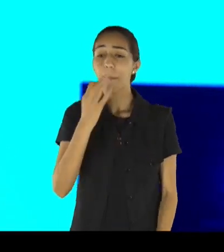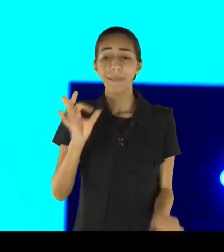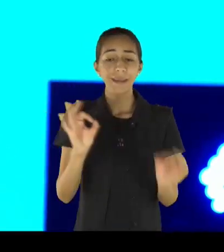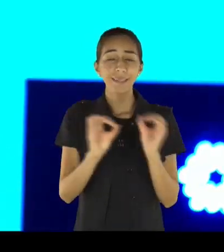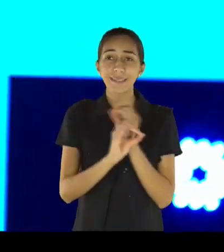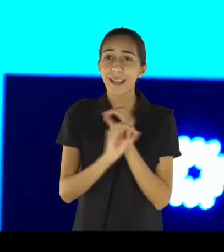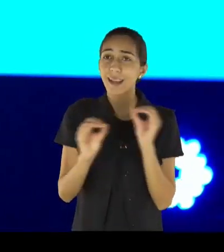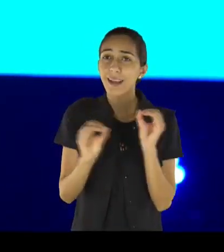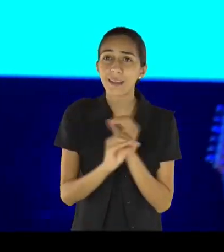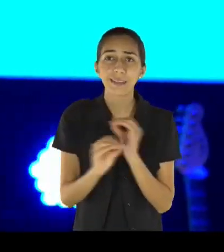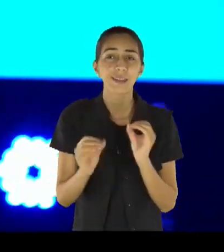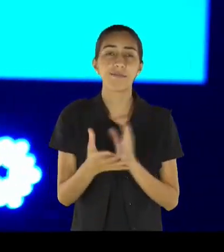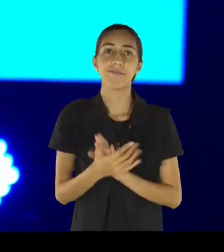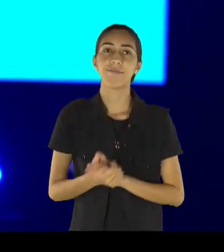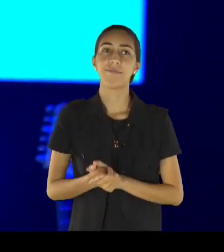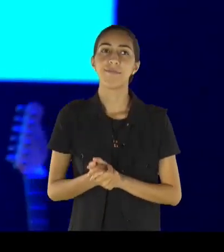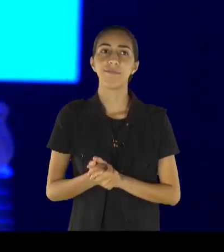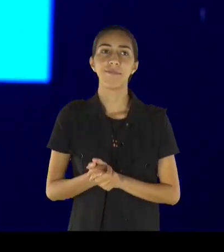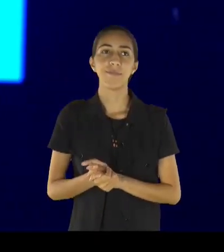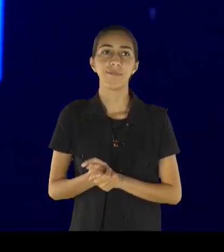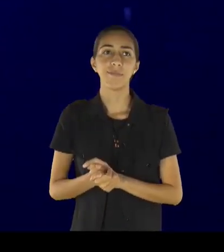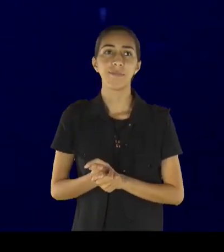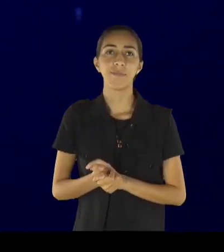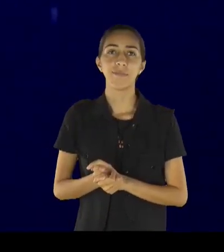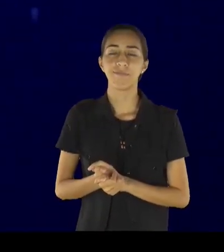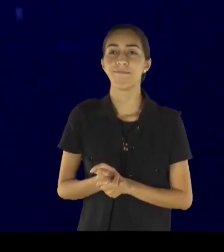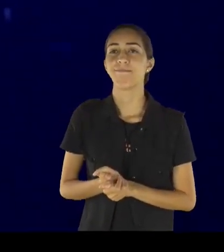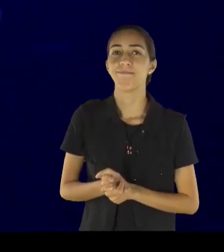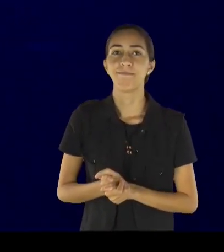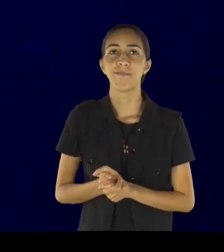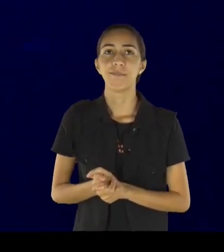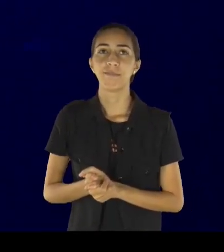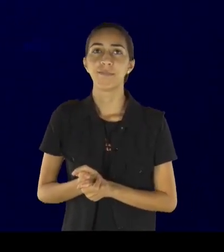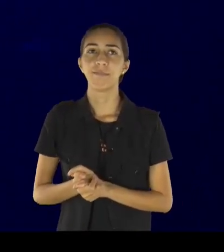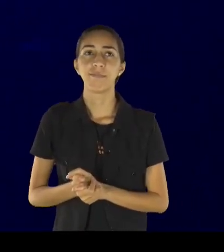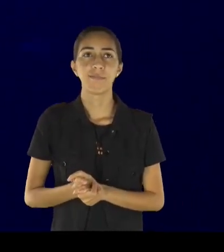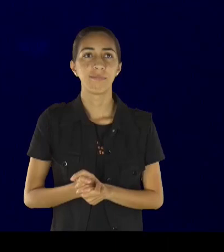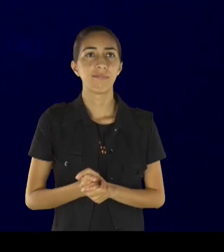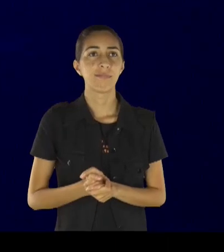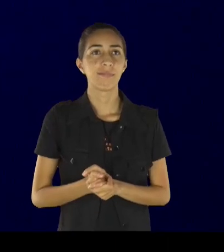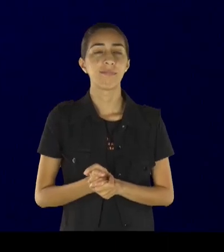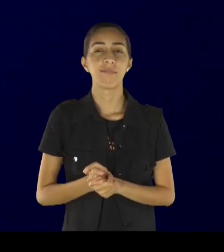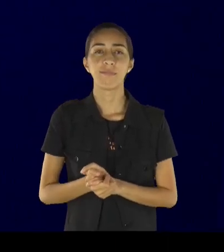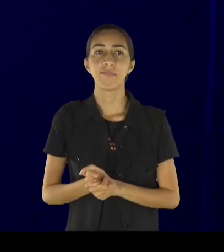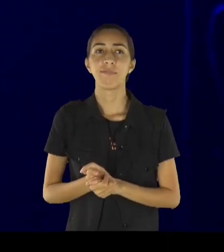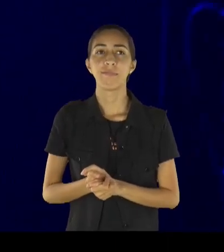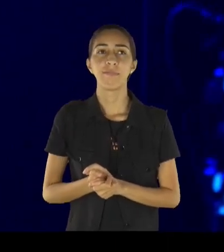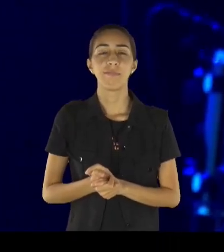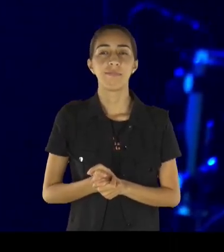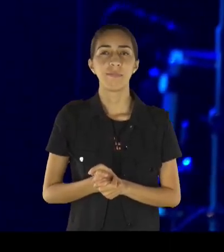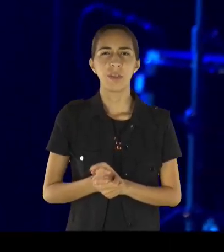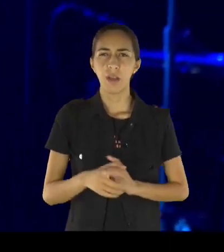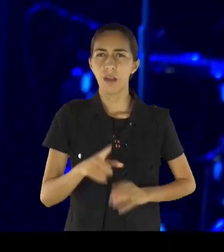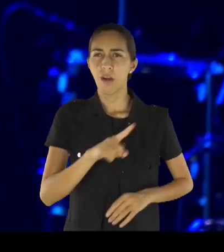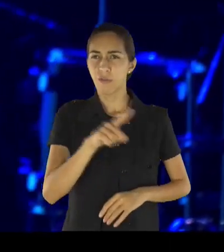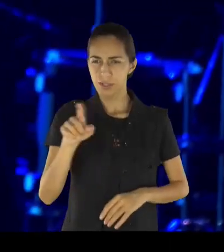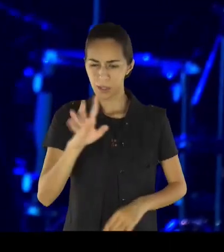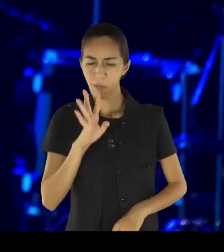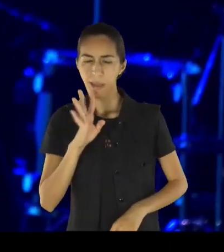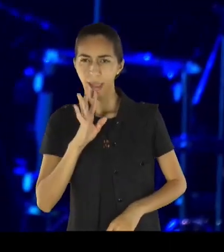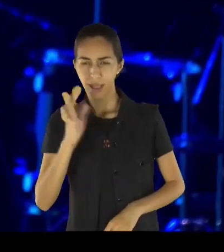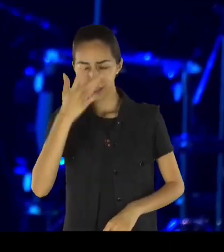depressão, começa a emagrecer, e fala, não desce, não desce, é tanta tristeza, é tanta angústia, que não